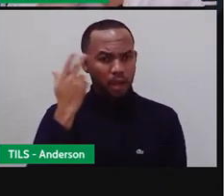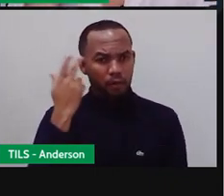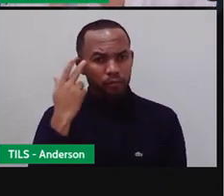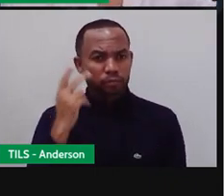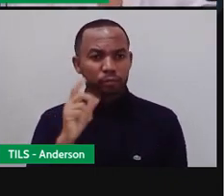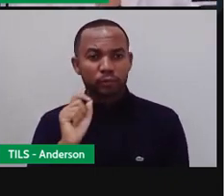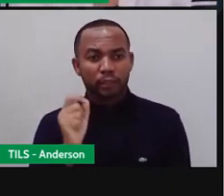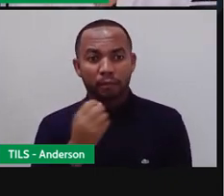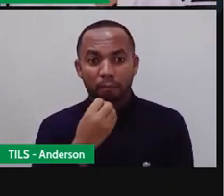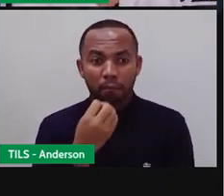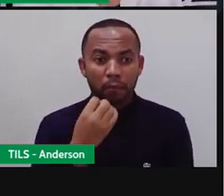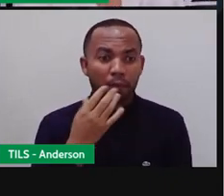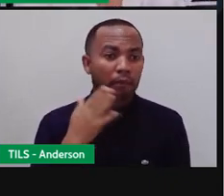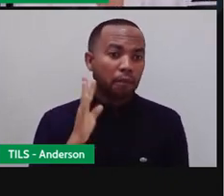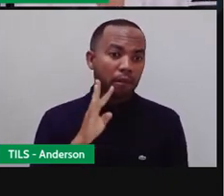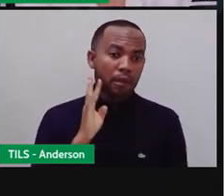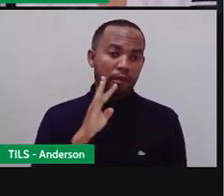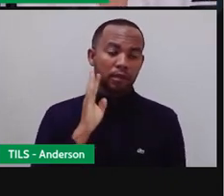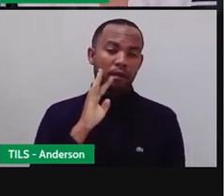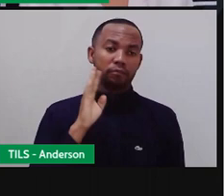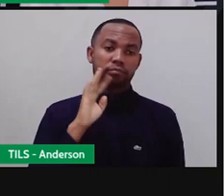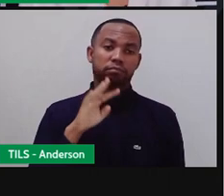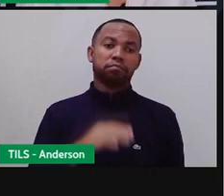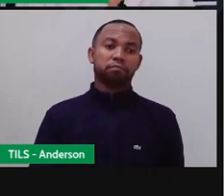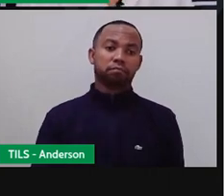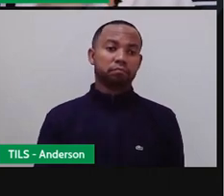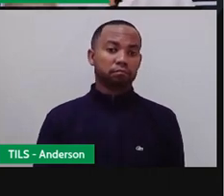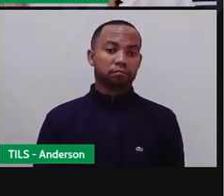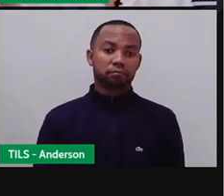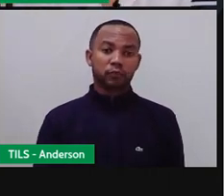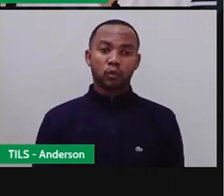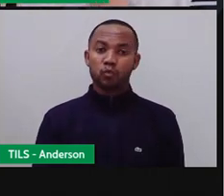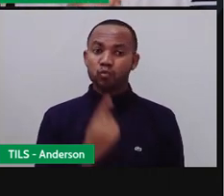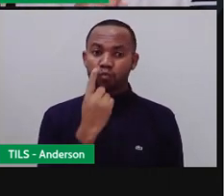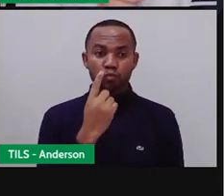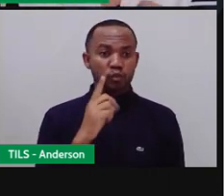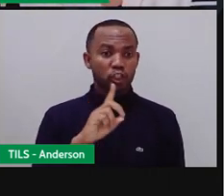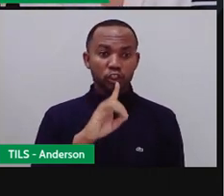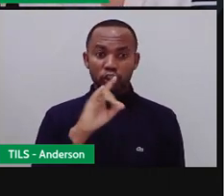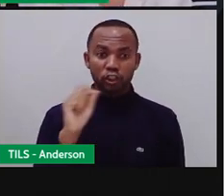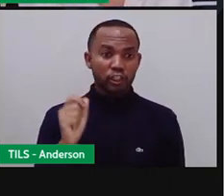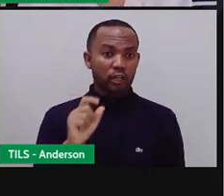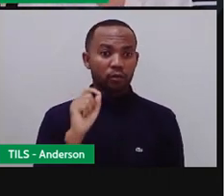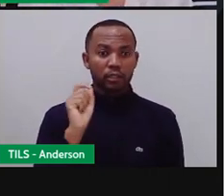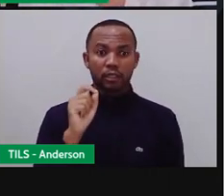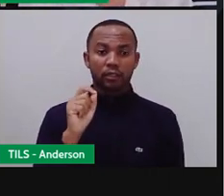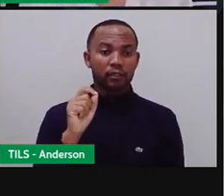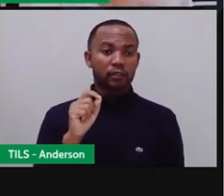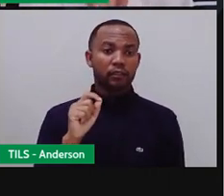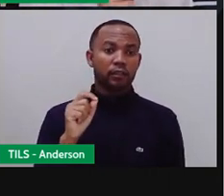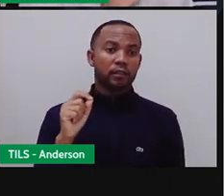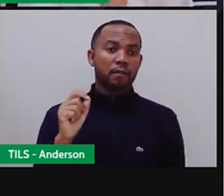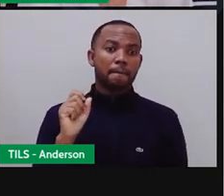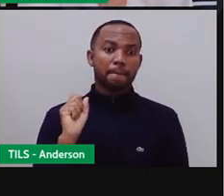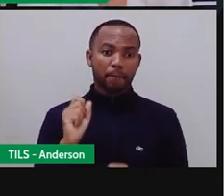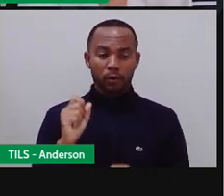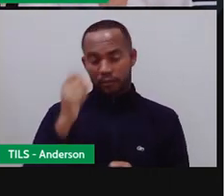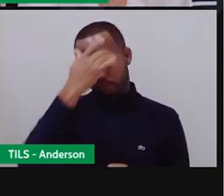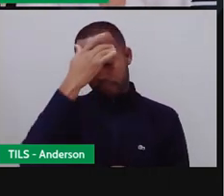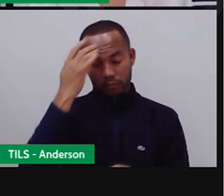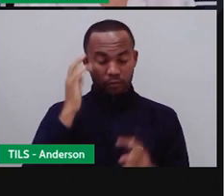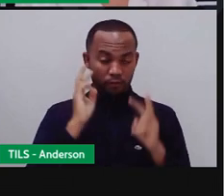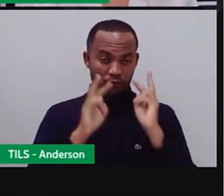olha que coisa mais interessante, com 24 horas, né? Ou seja, um dia inteiro, né? Porque a sabe que um dia tem quantas horas? 24